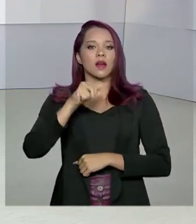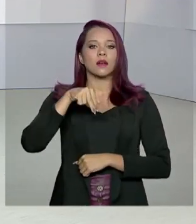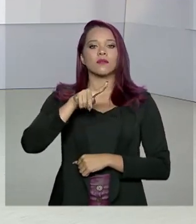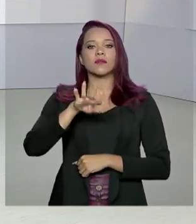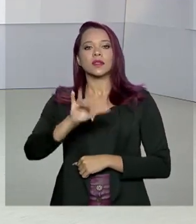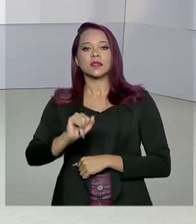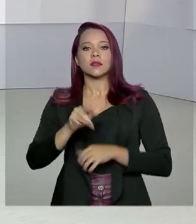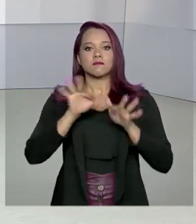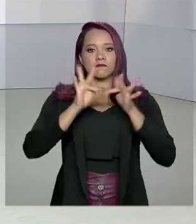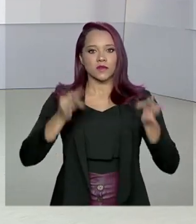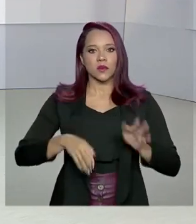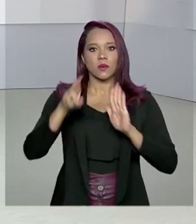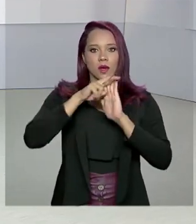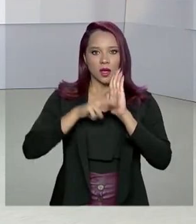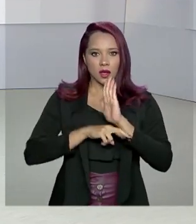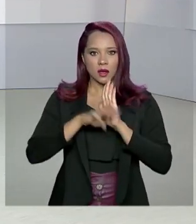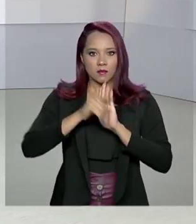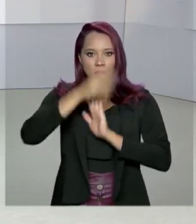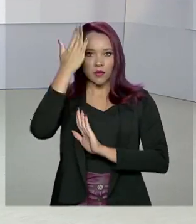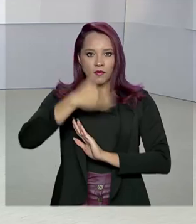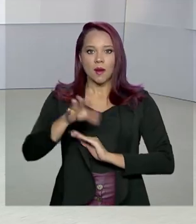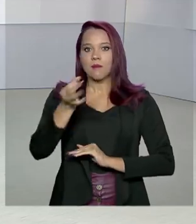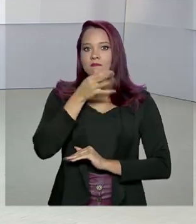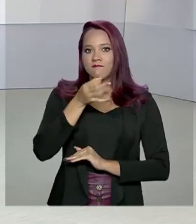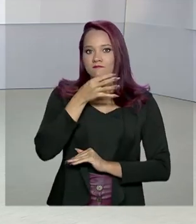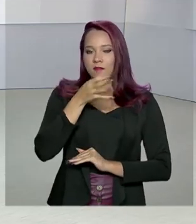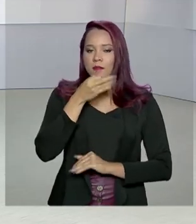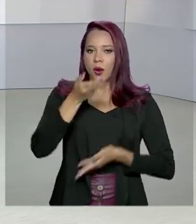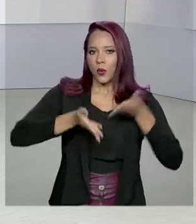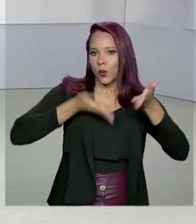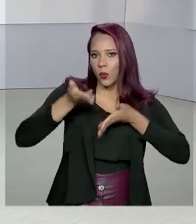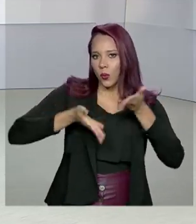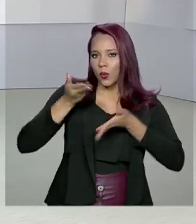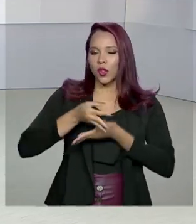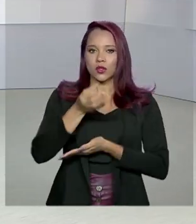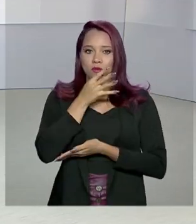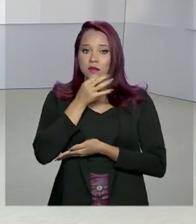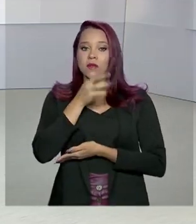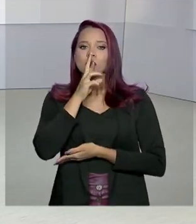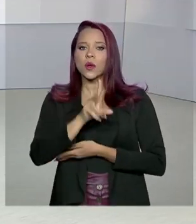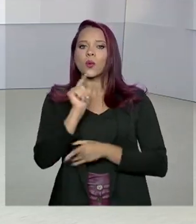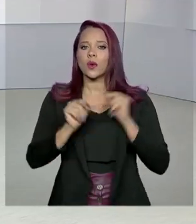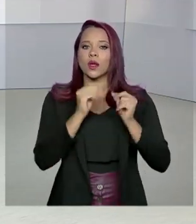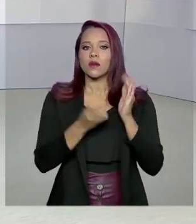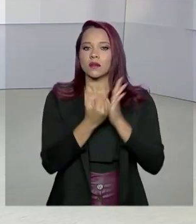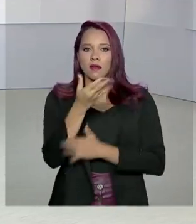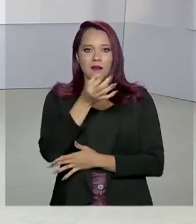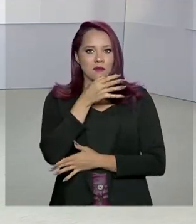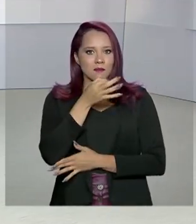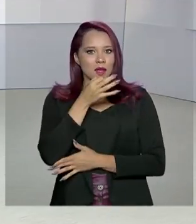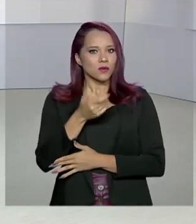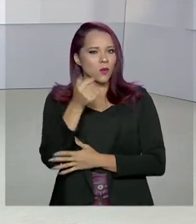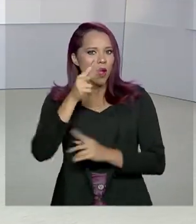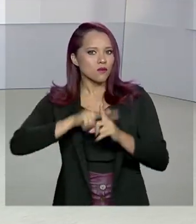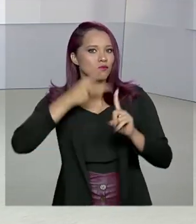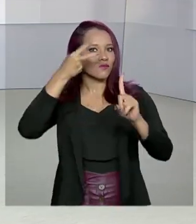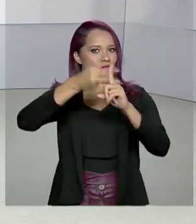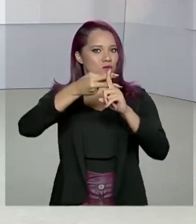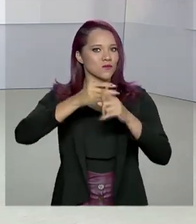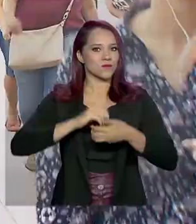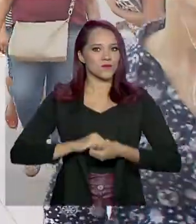as regras para aprovação de medicamentos para tratar essas doenças. Como resultado, o número de remédios quase dobrou.